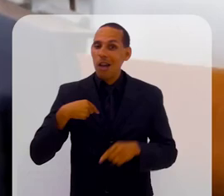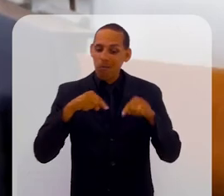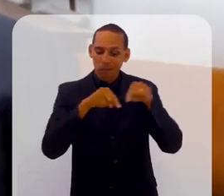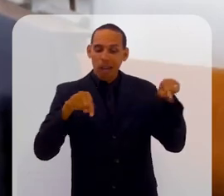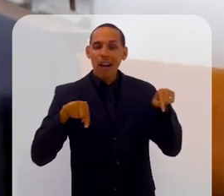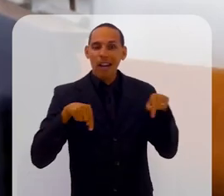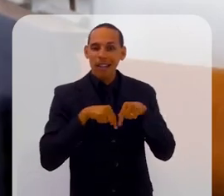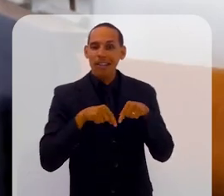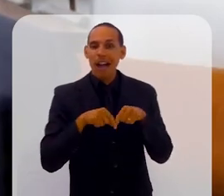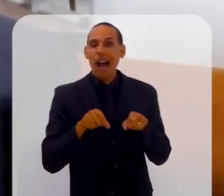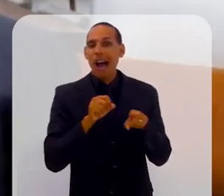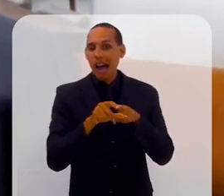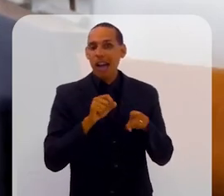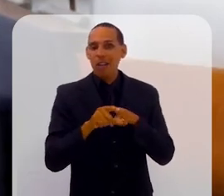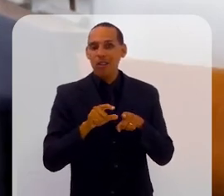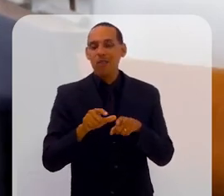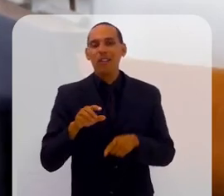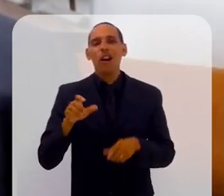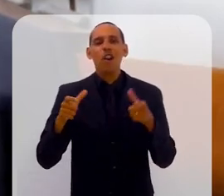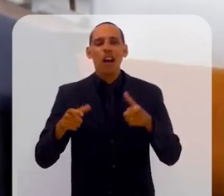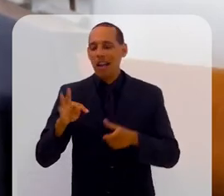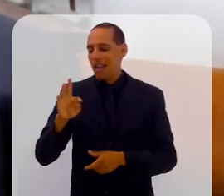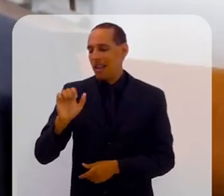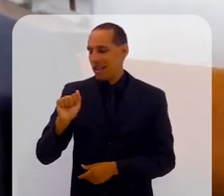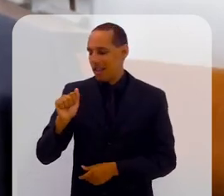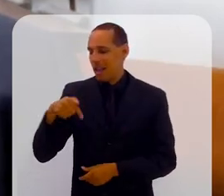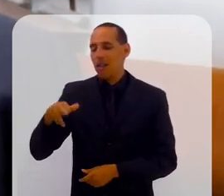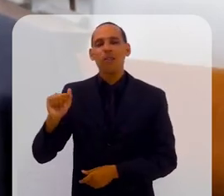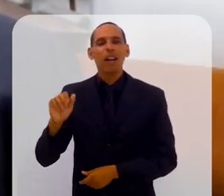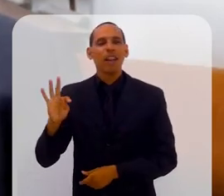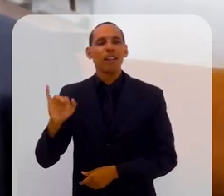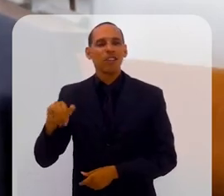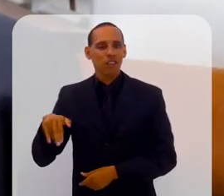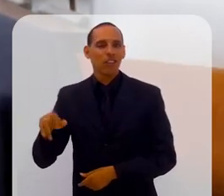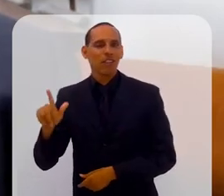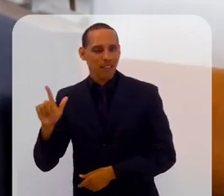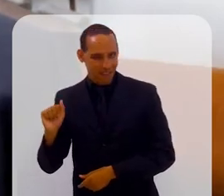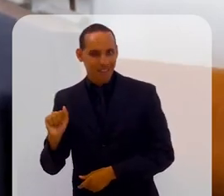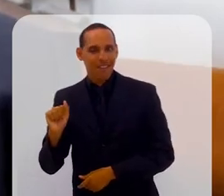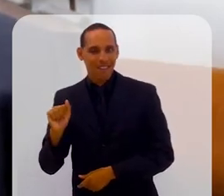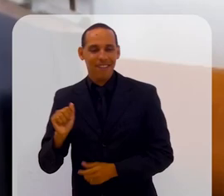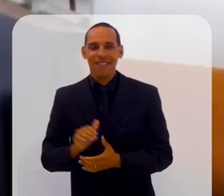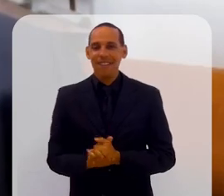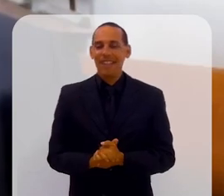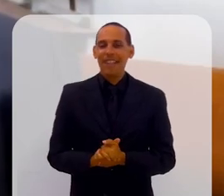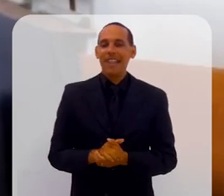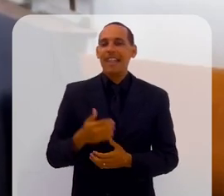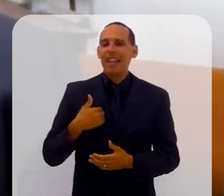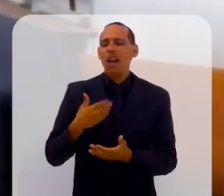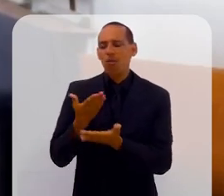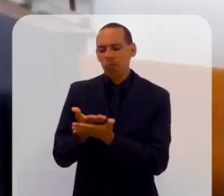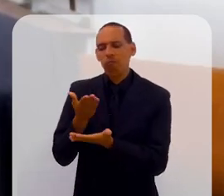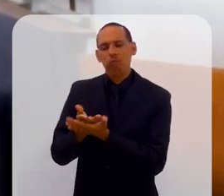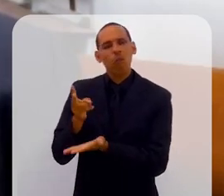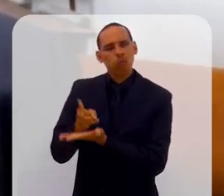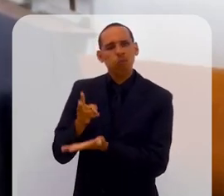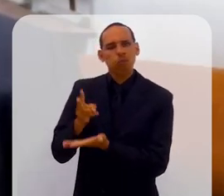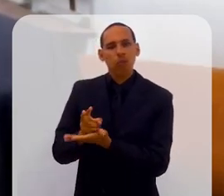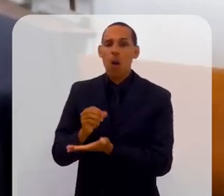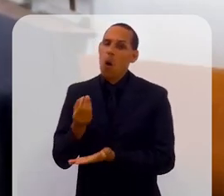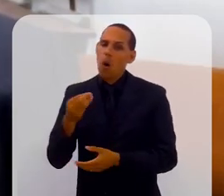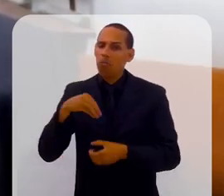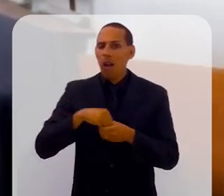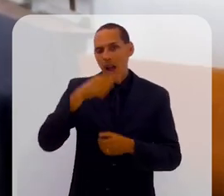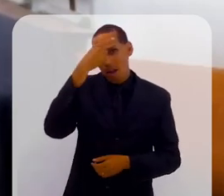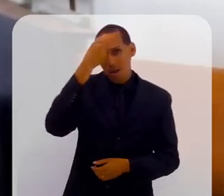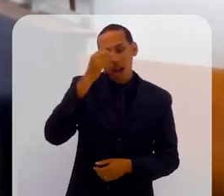alugada em Taguatinga, uma cidade satélite do Distrito Federal. E eu estava ou na faculdade